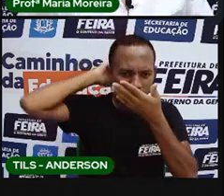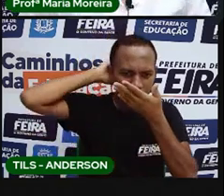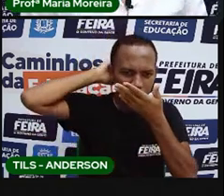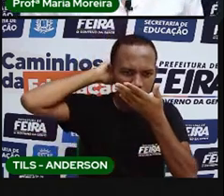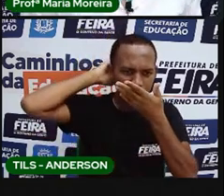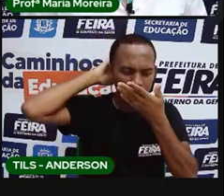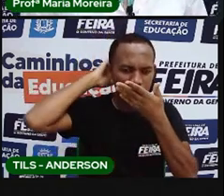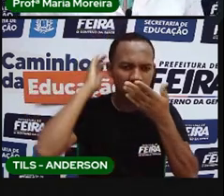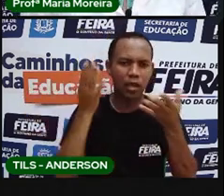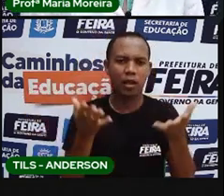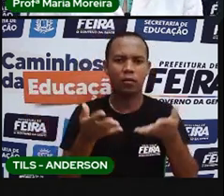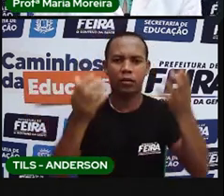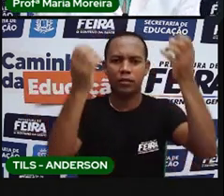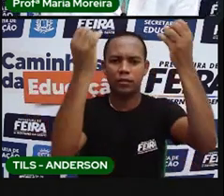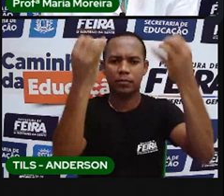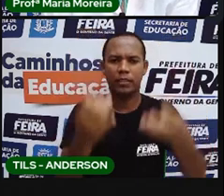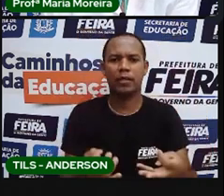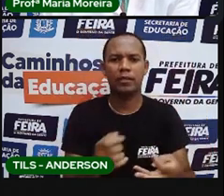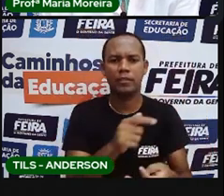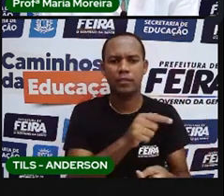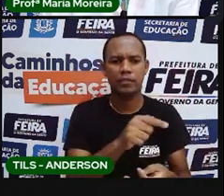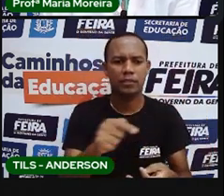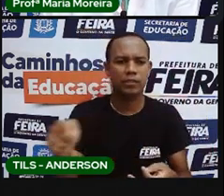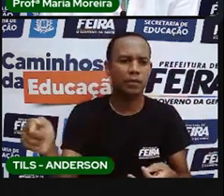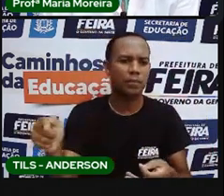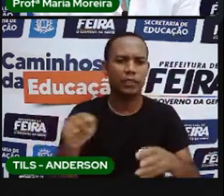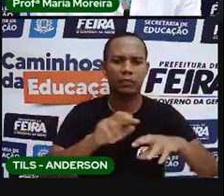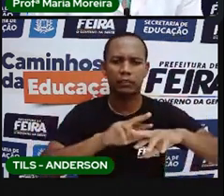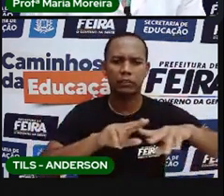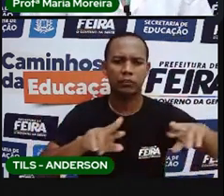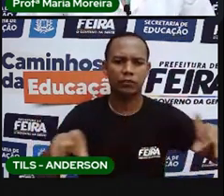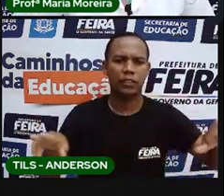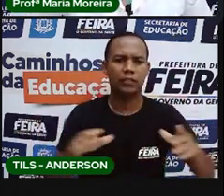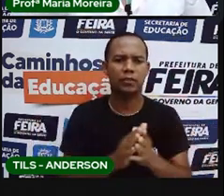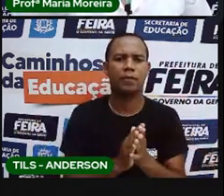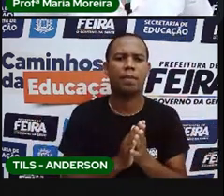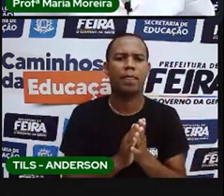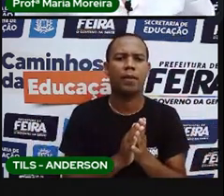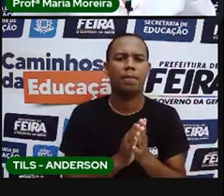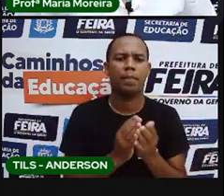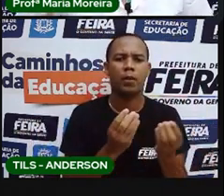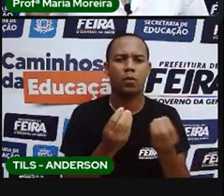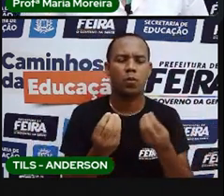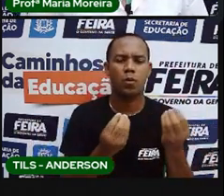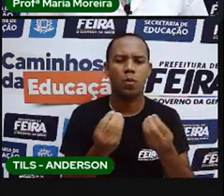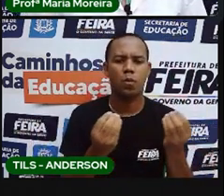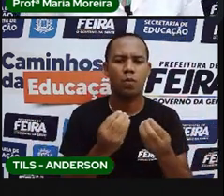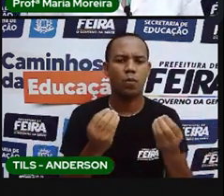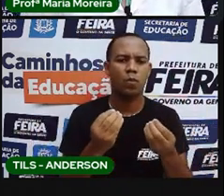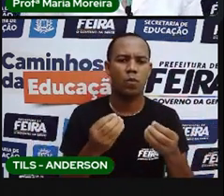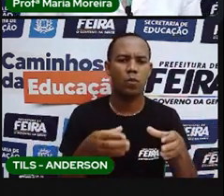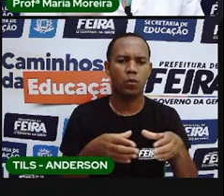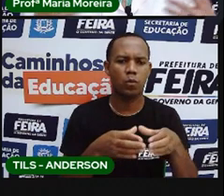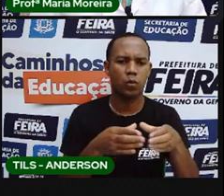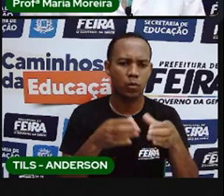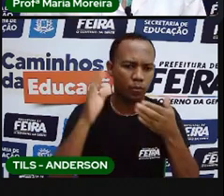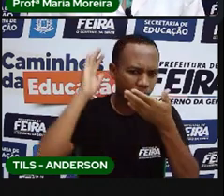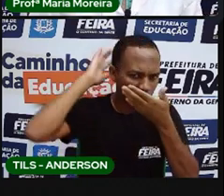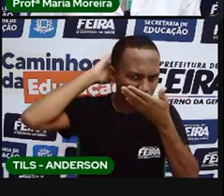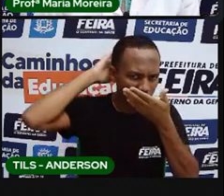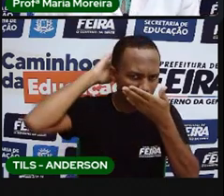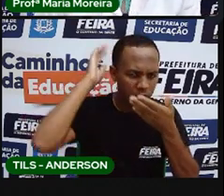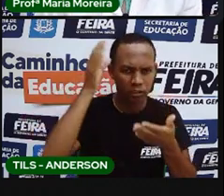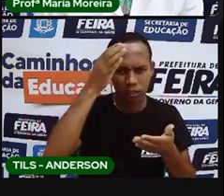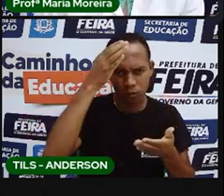Vamos falar aí, no decorrer dessa semana, sobre várias coisas. Sobre esses indígenas, sobre a cultura